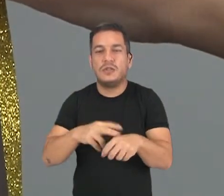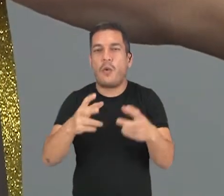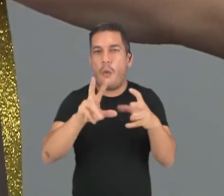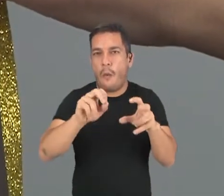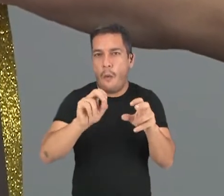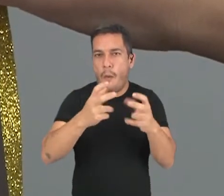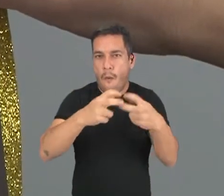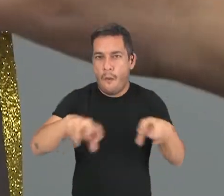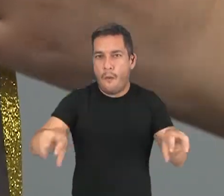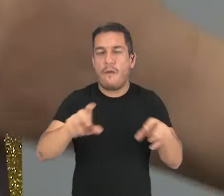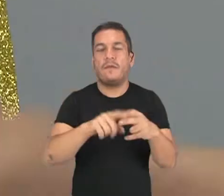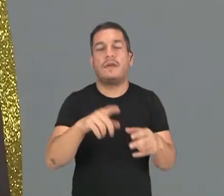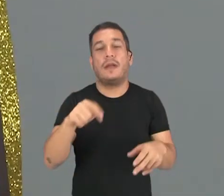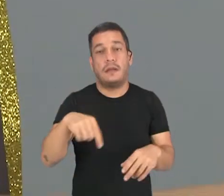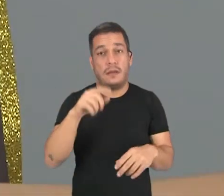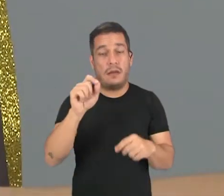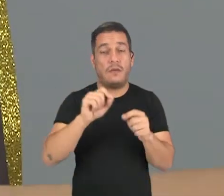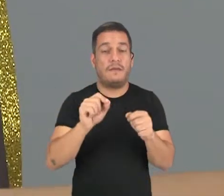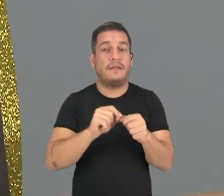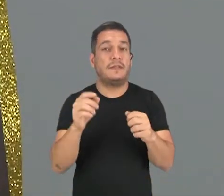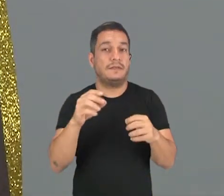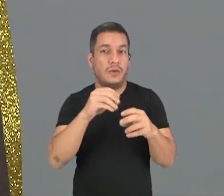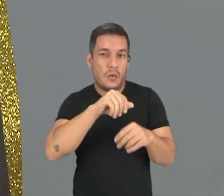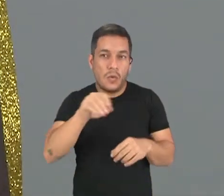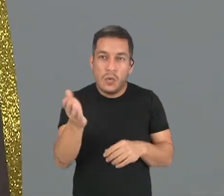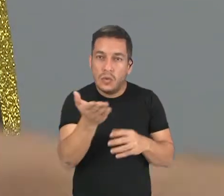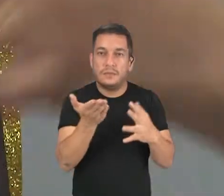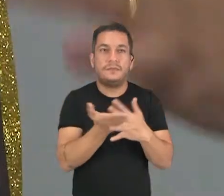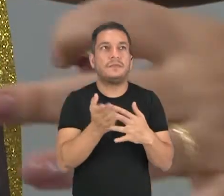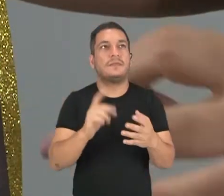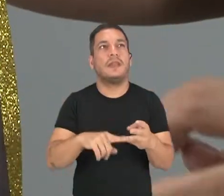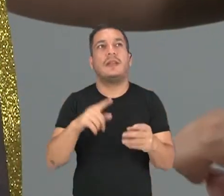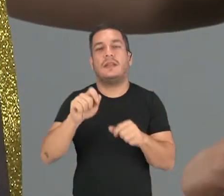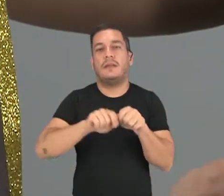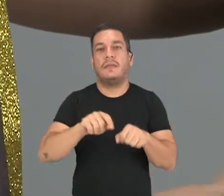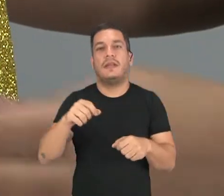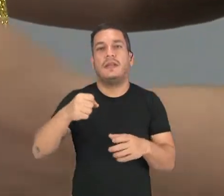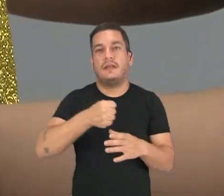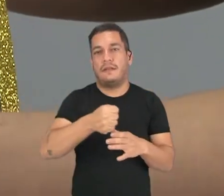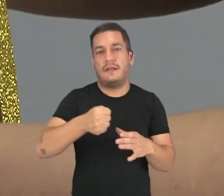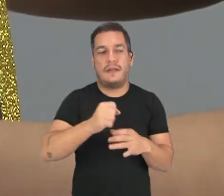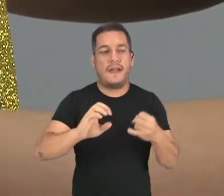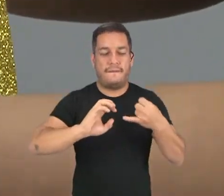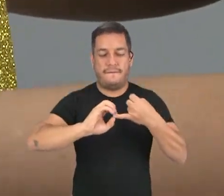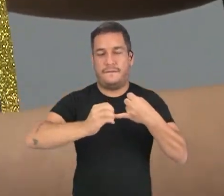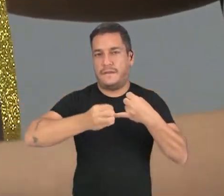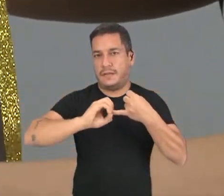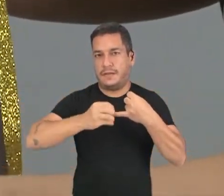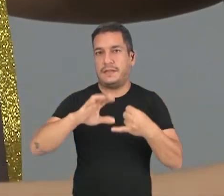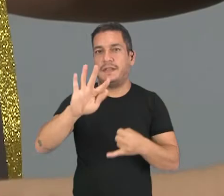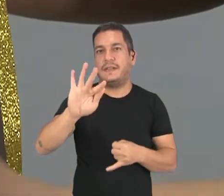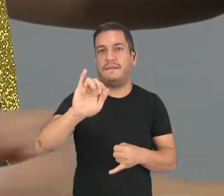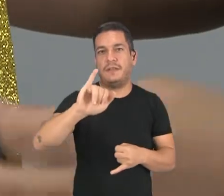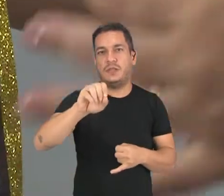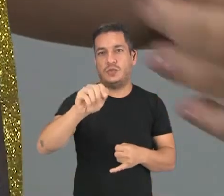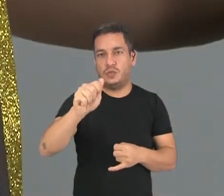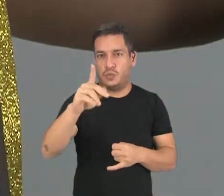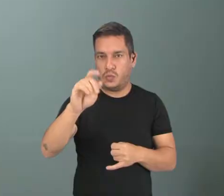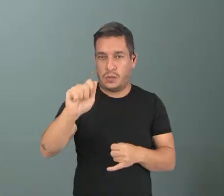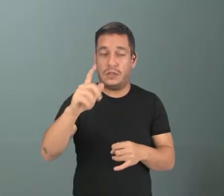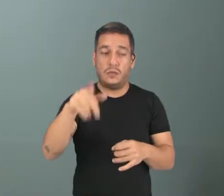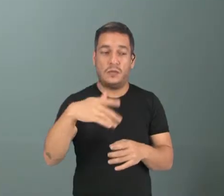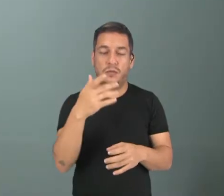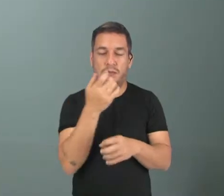com farinha de mandioca. Vamos lá para a feijoada. A feijoada, quando os negros estavam